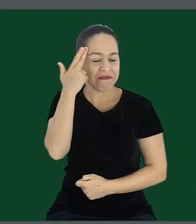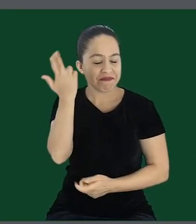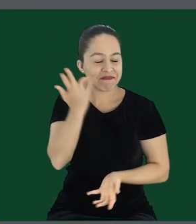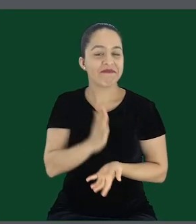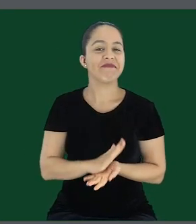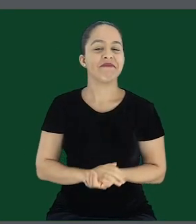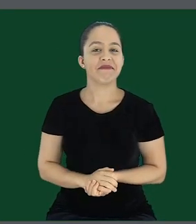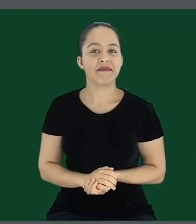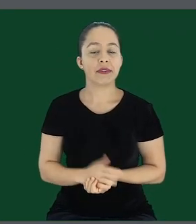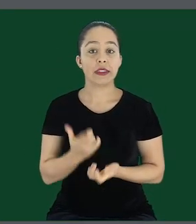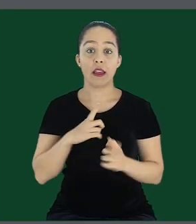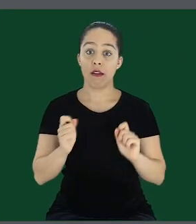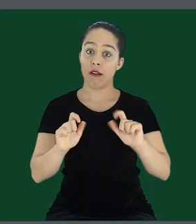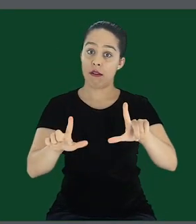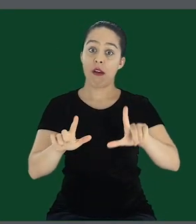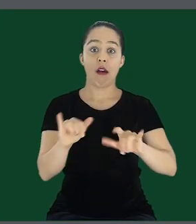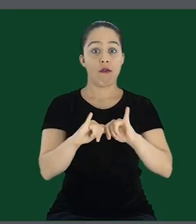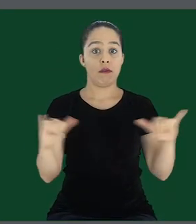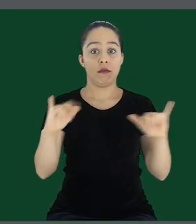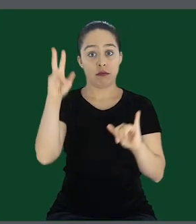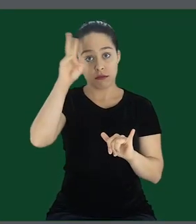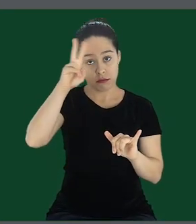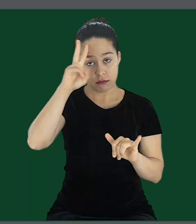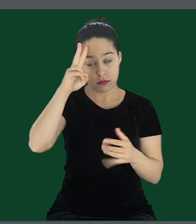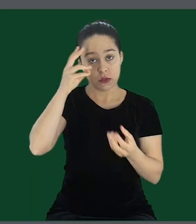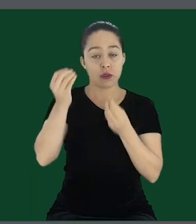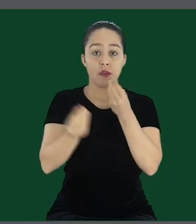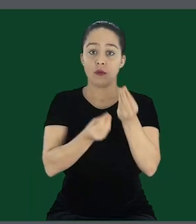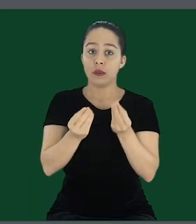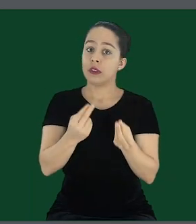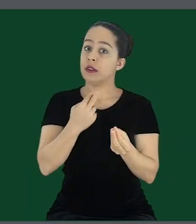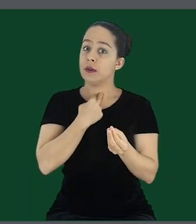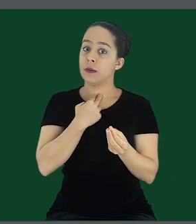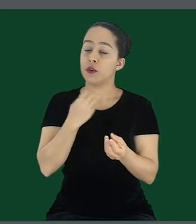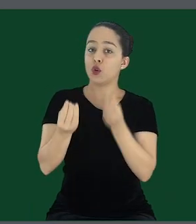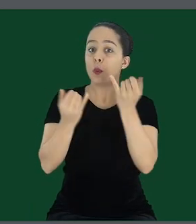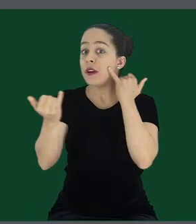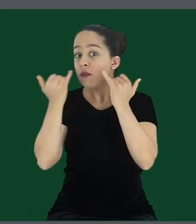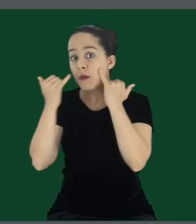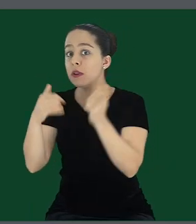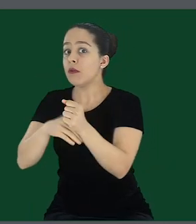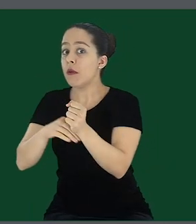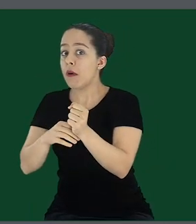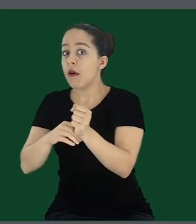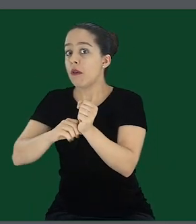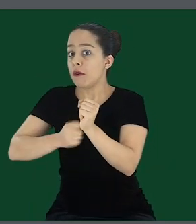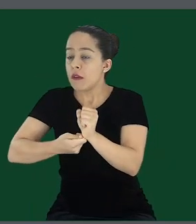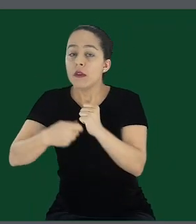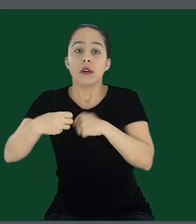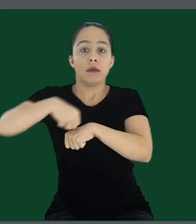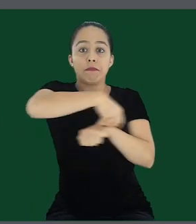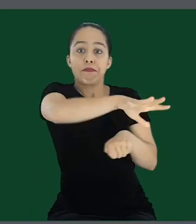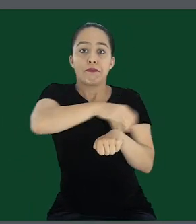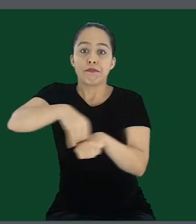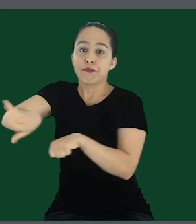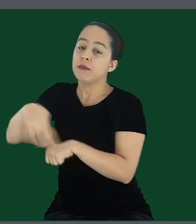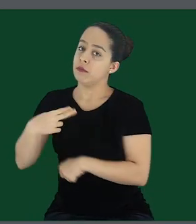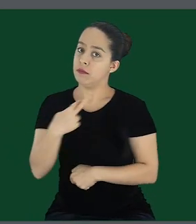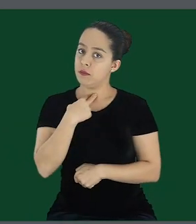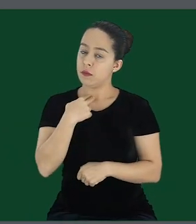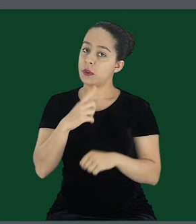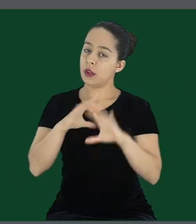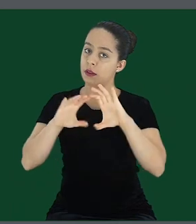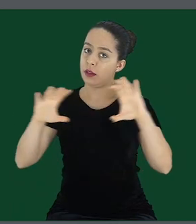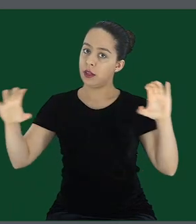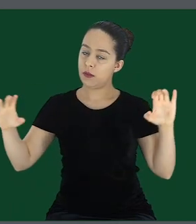você pode usar normalmente. Aqui tem um lembrete de não inserir, trafegar ou transmitir informações sigilosas